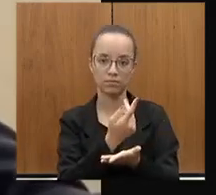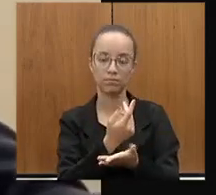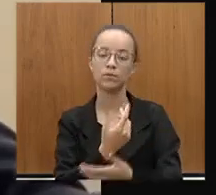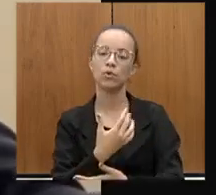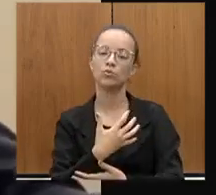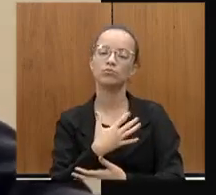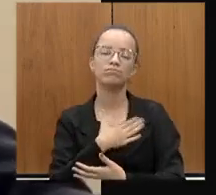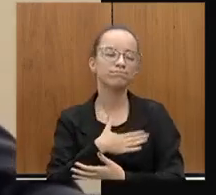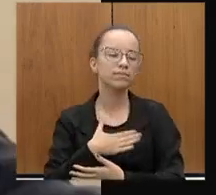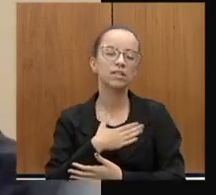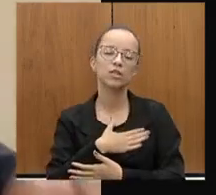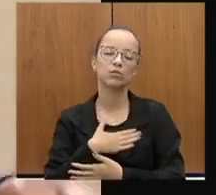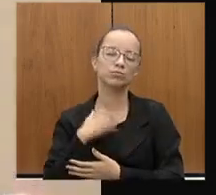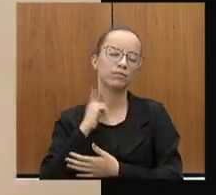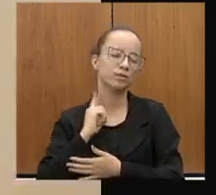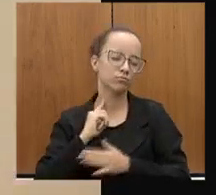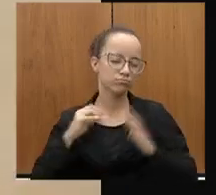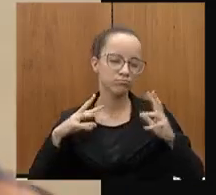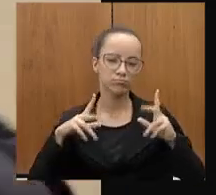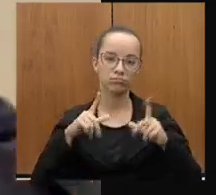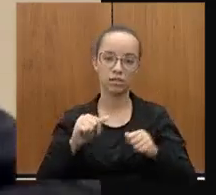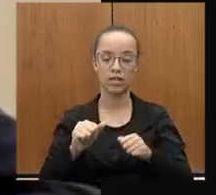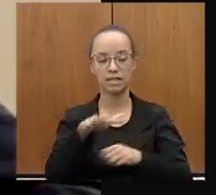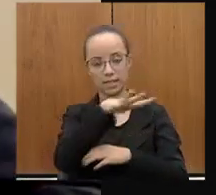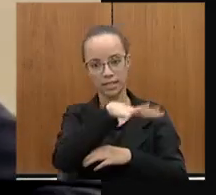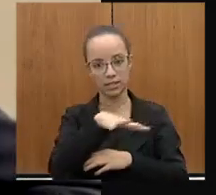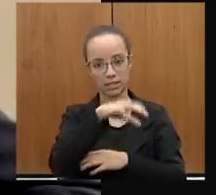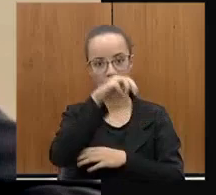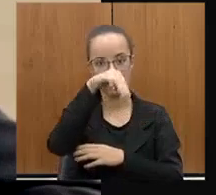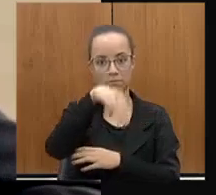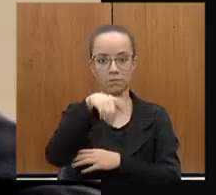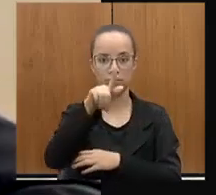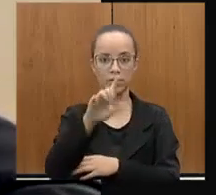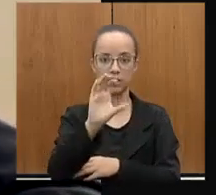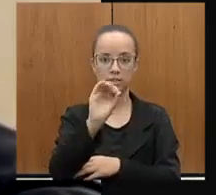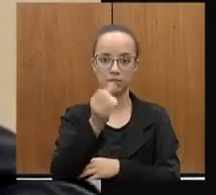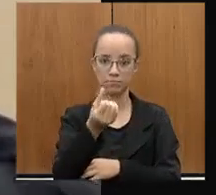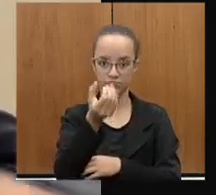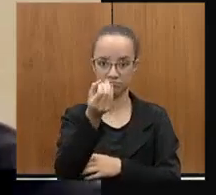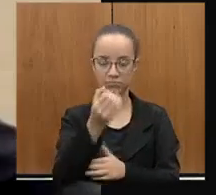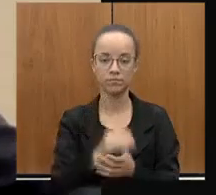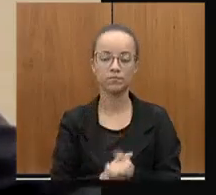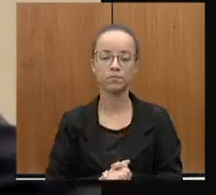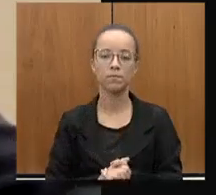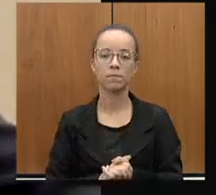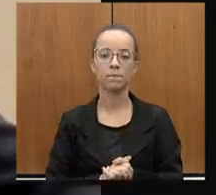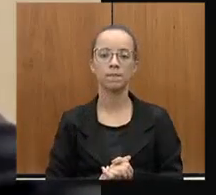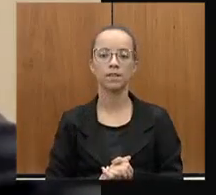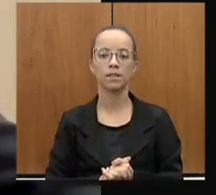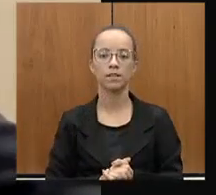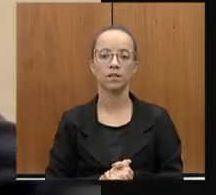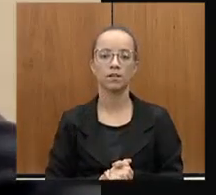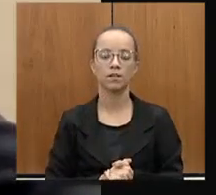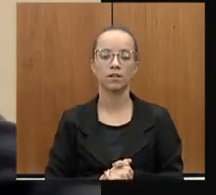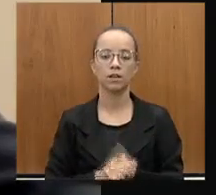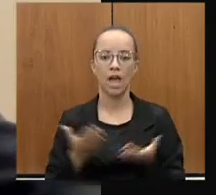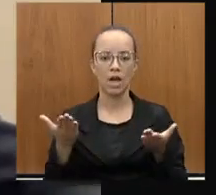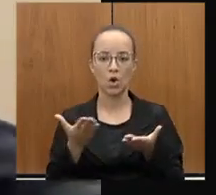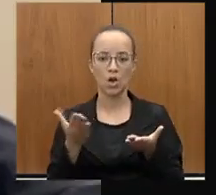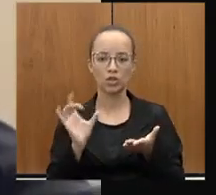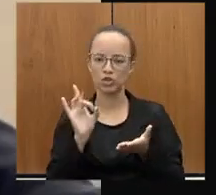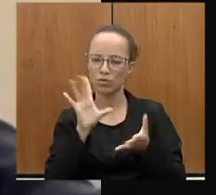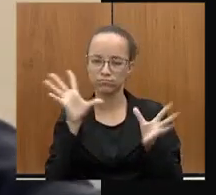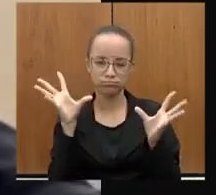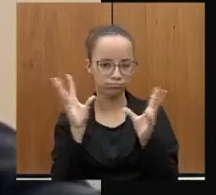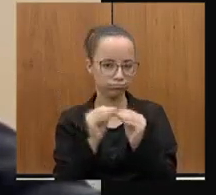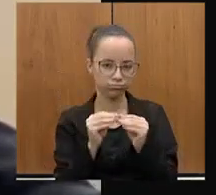moradores, queridos mineiros ali da região da MG 060. Já partindo para o meu registro